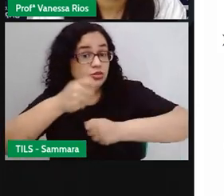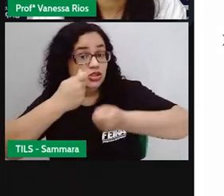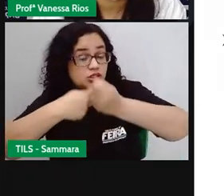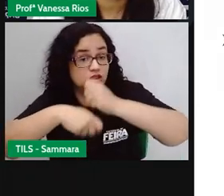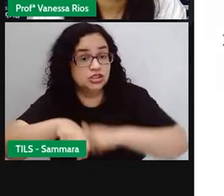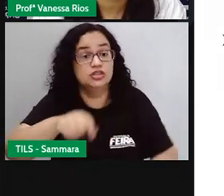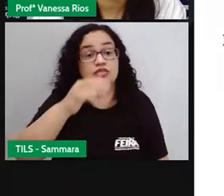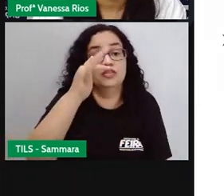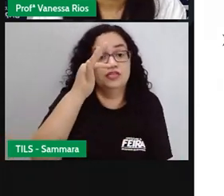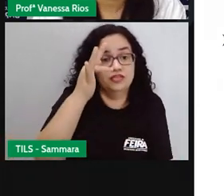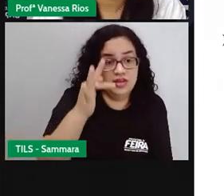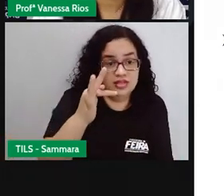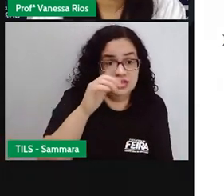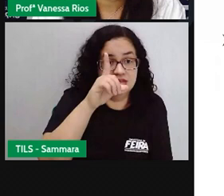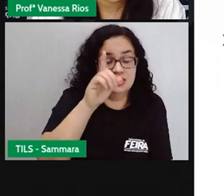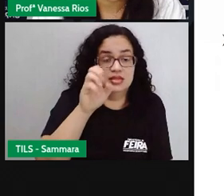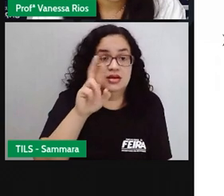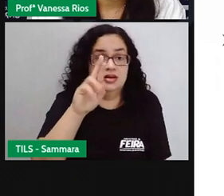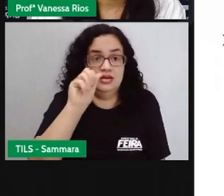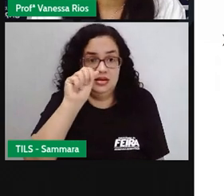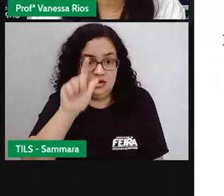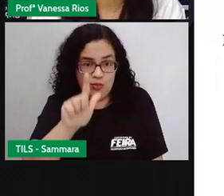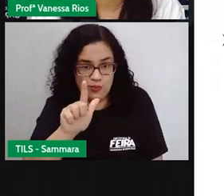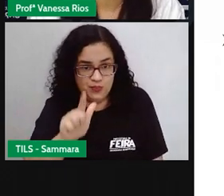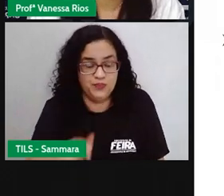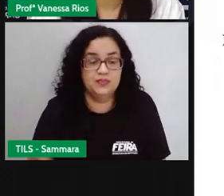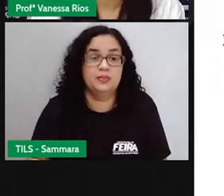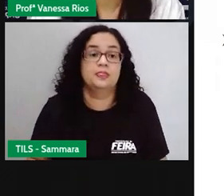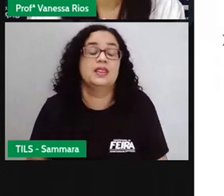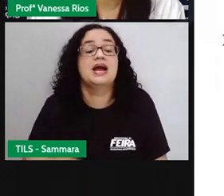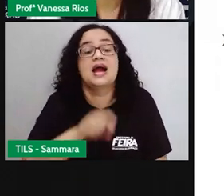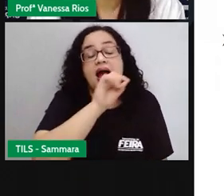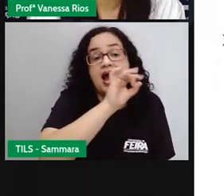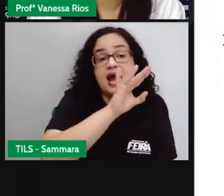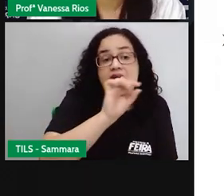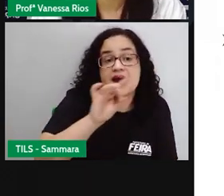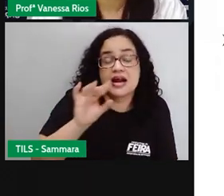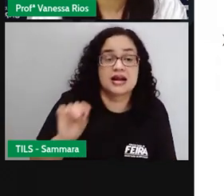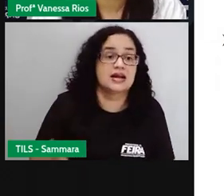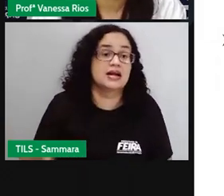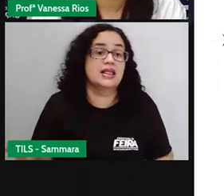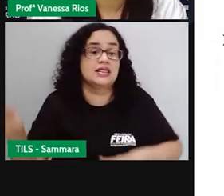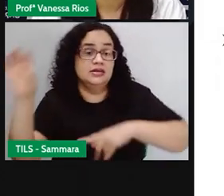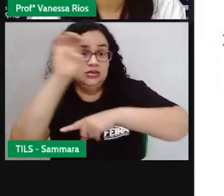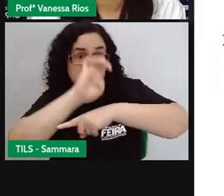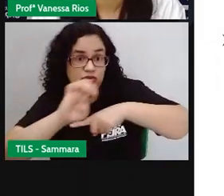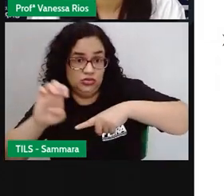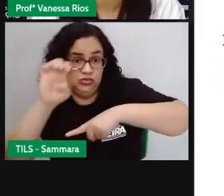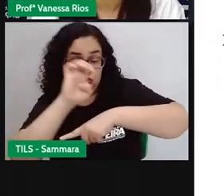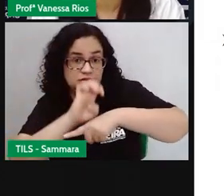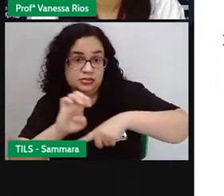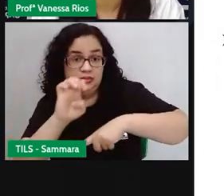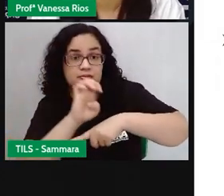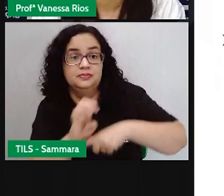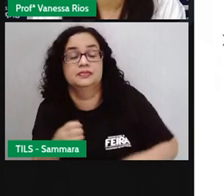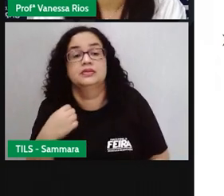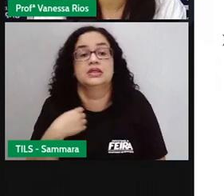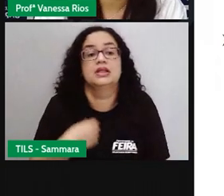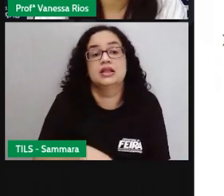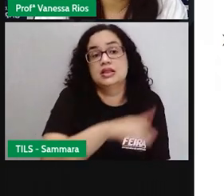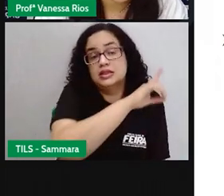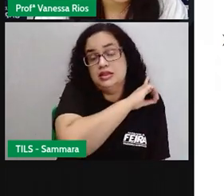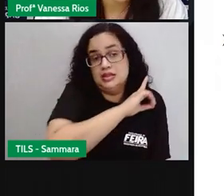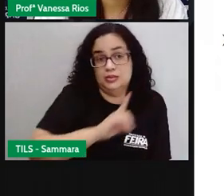administrativo federal. Então, assim, cada estado também elege representantes aí entre os